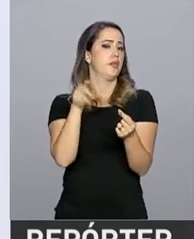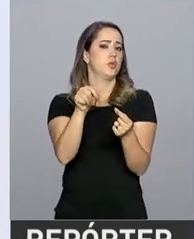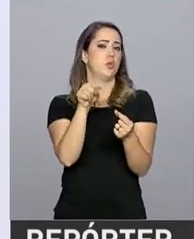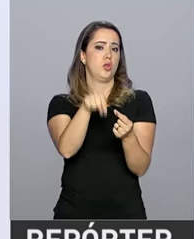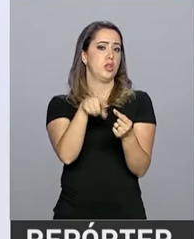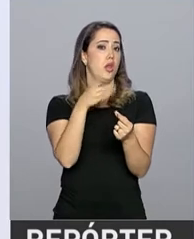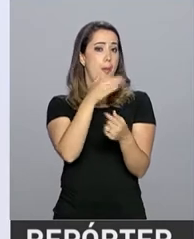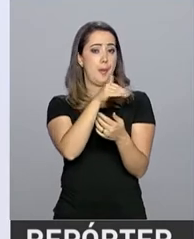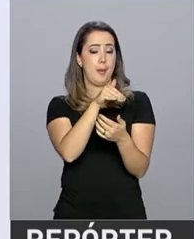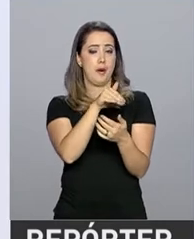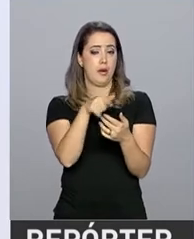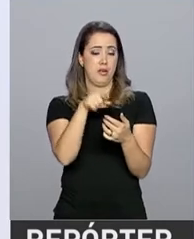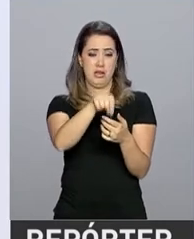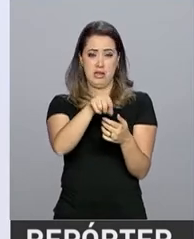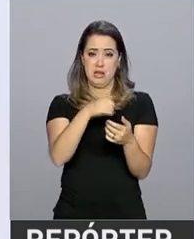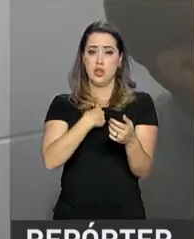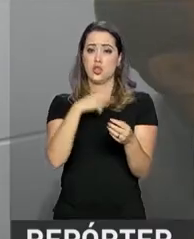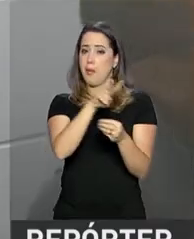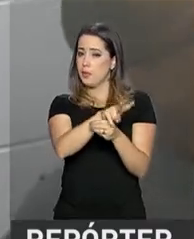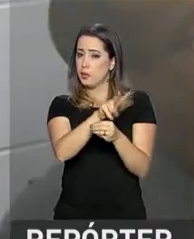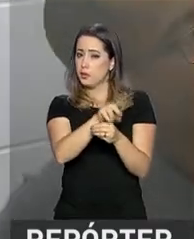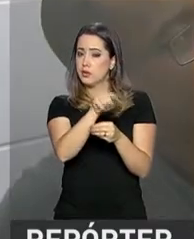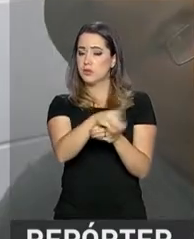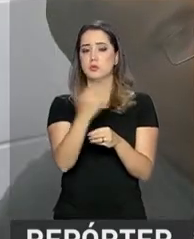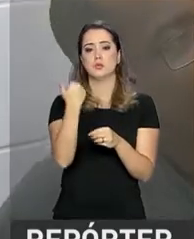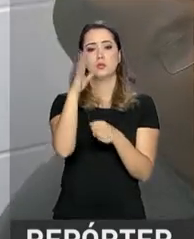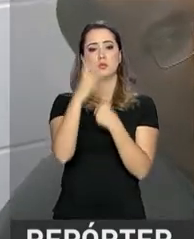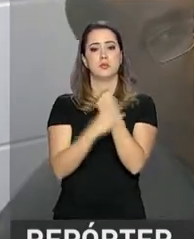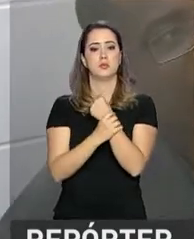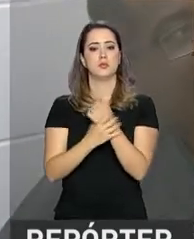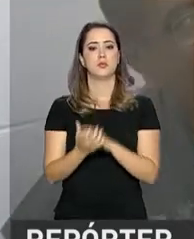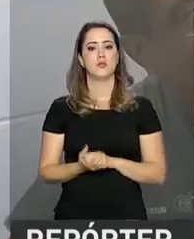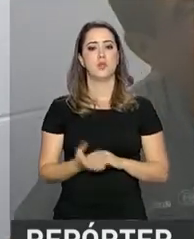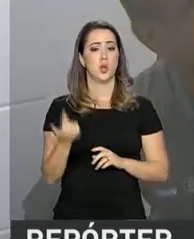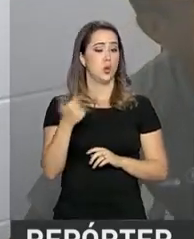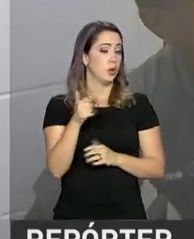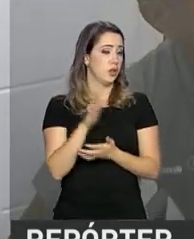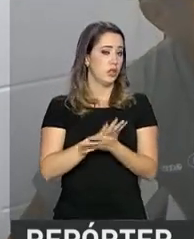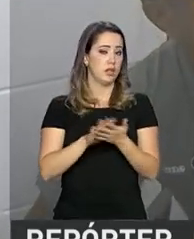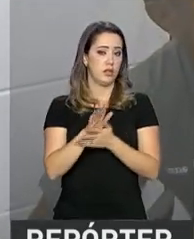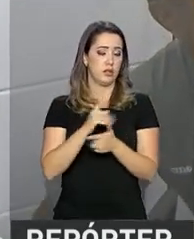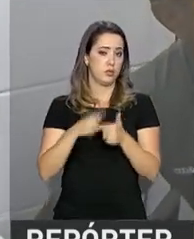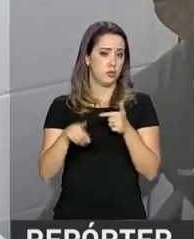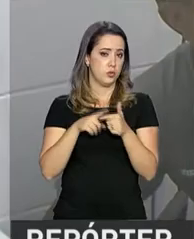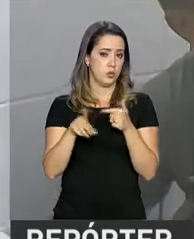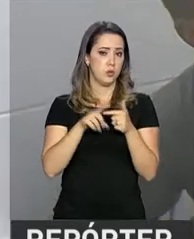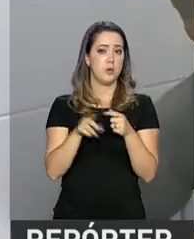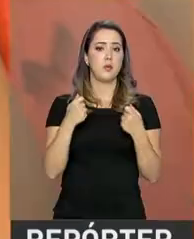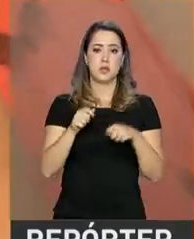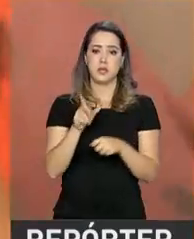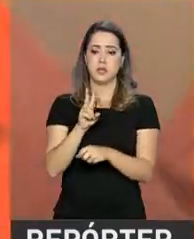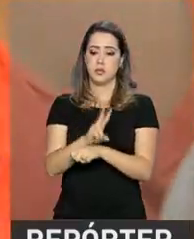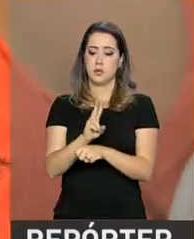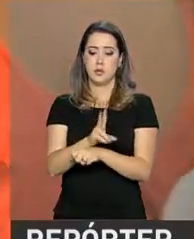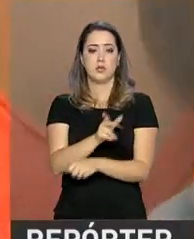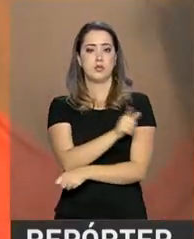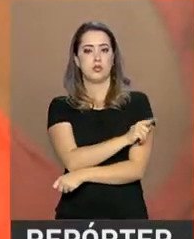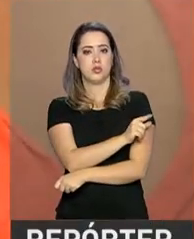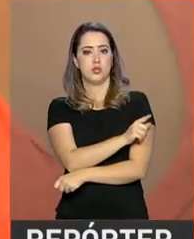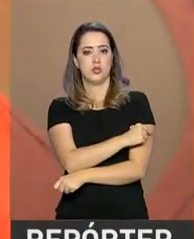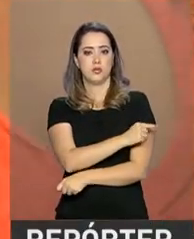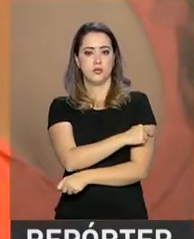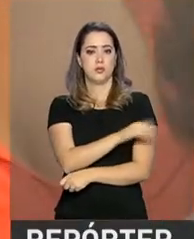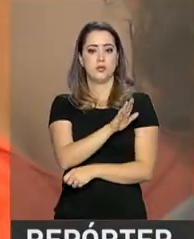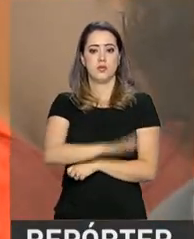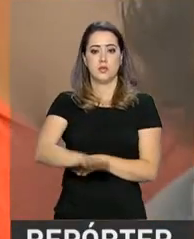Então isso também a torna bem mais segura. Para Marilene, não há motivo para deixar as crianças desprotegidas. Ela trouxe o